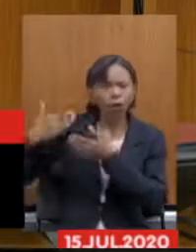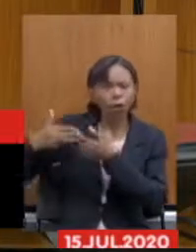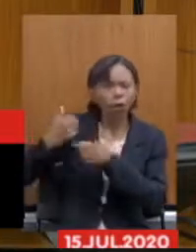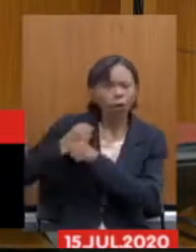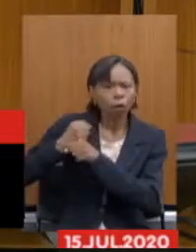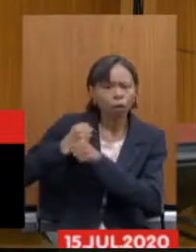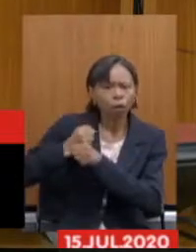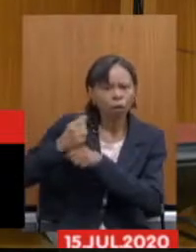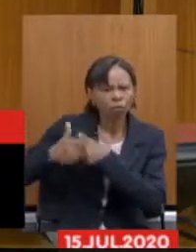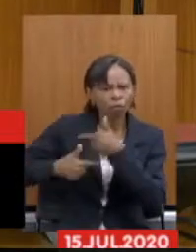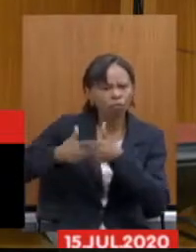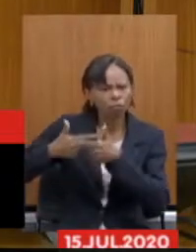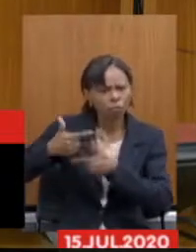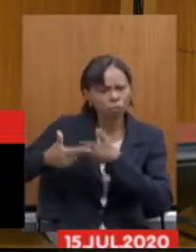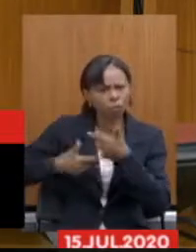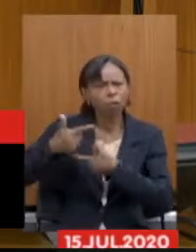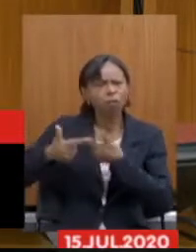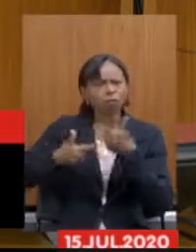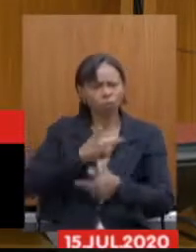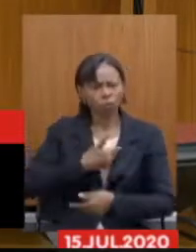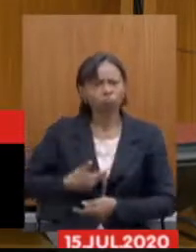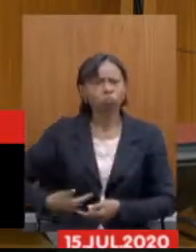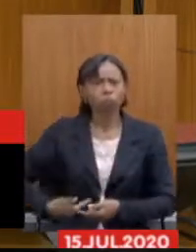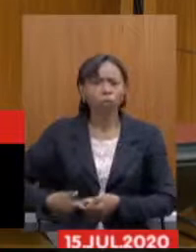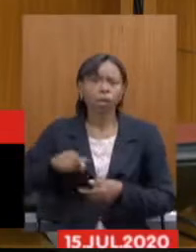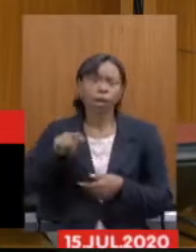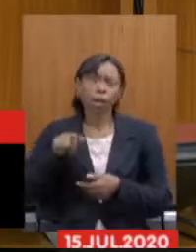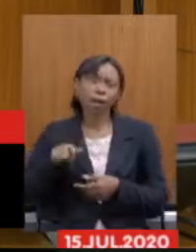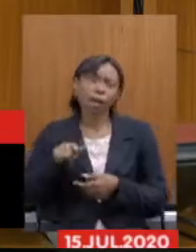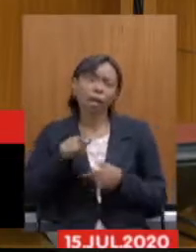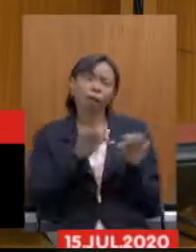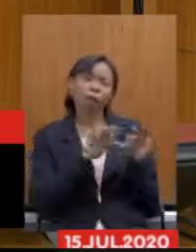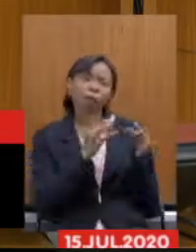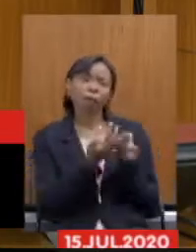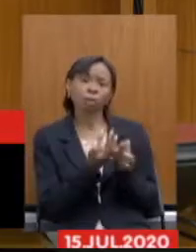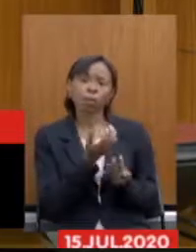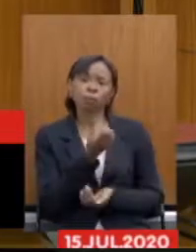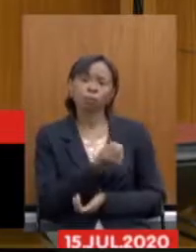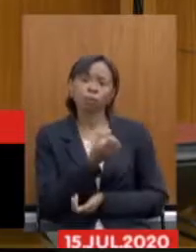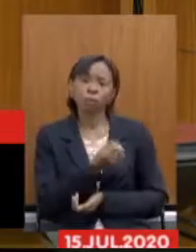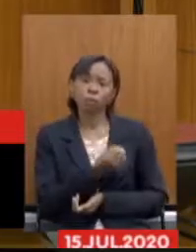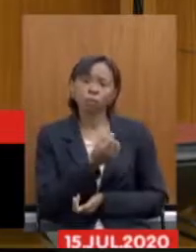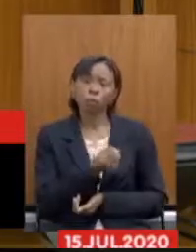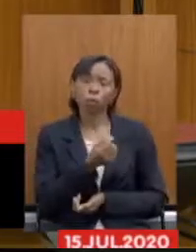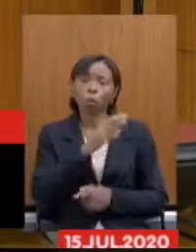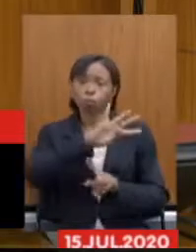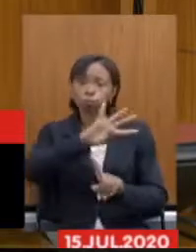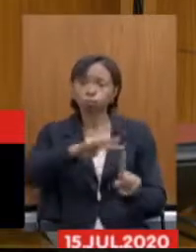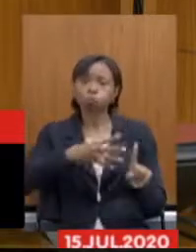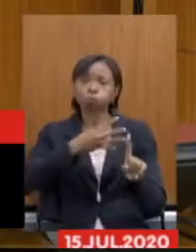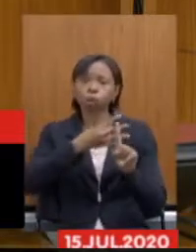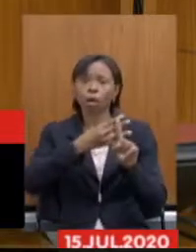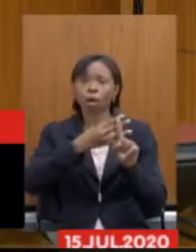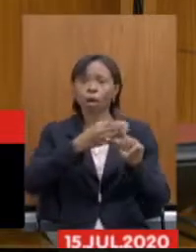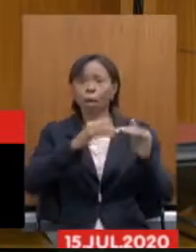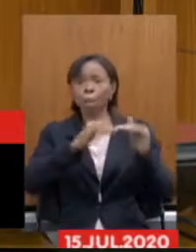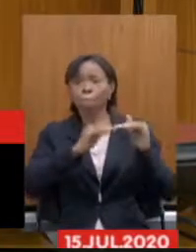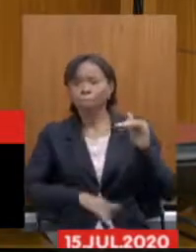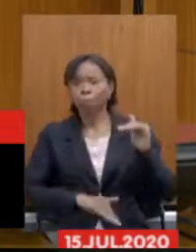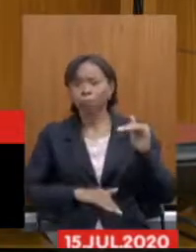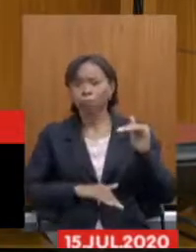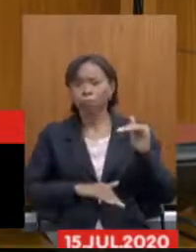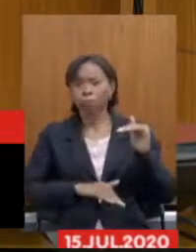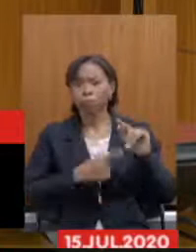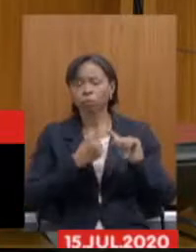história de dedicação ao serviço público, ele, então, deixaria a família com o pensionamento quatro vezes menor, porque este